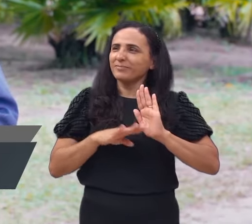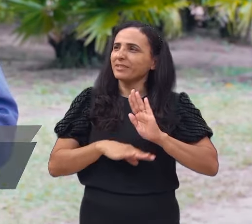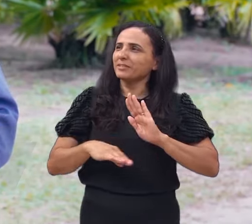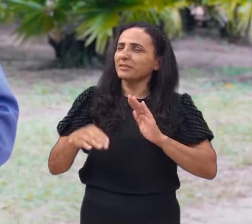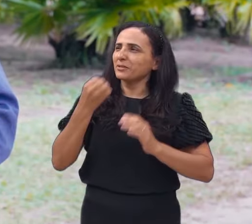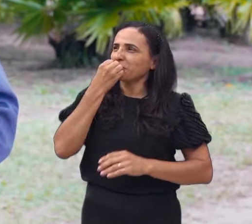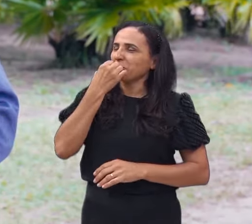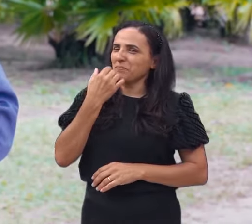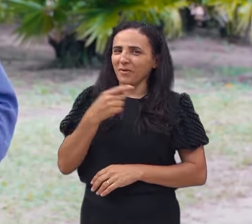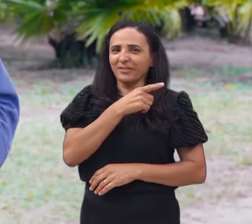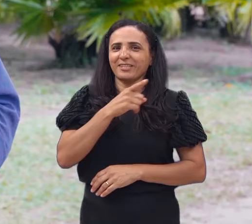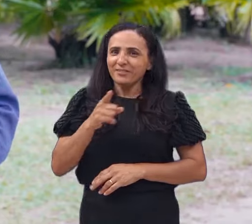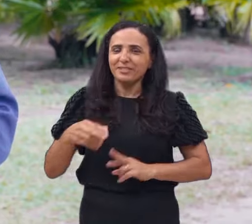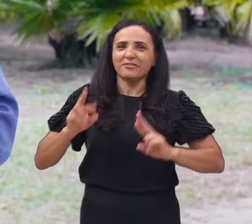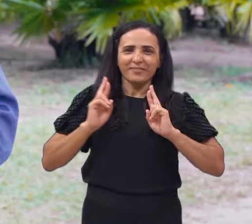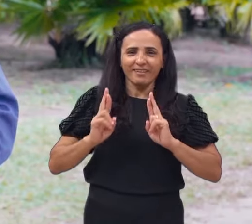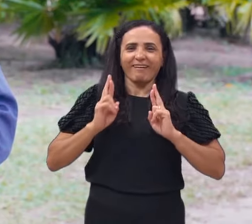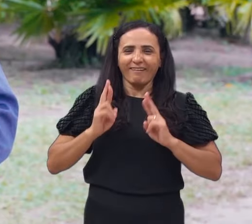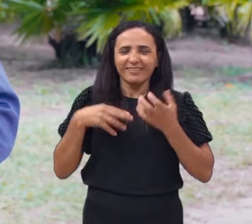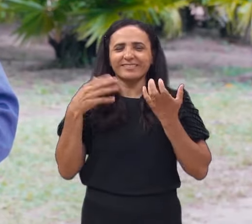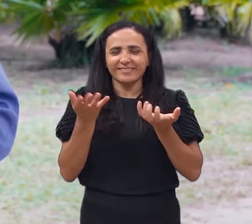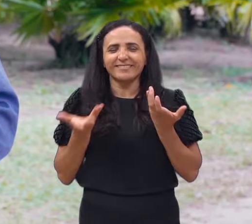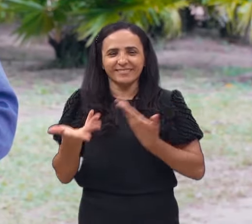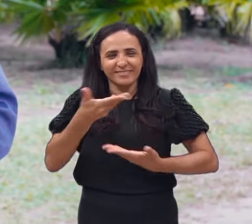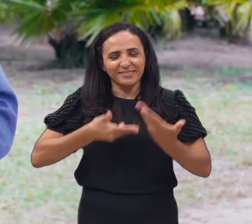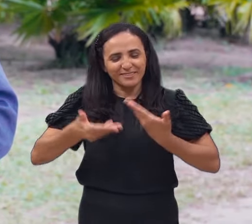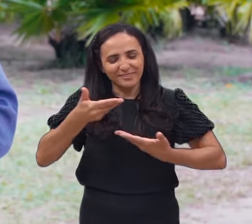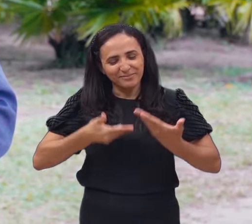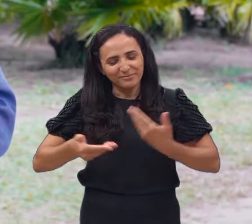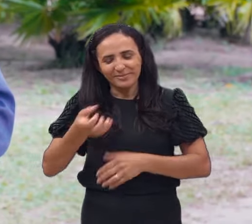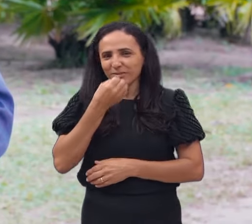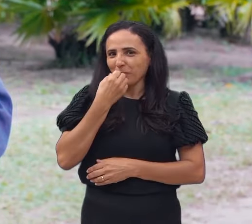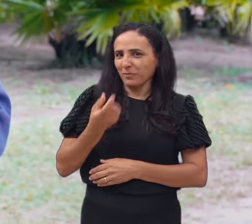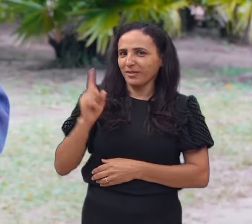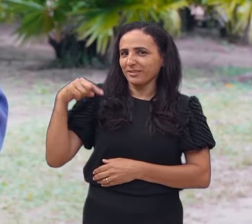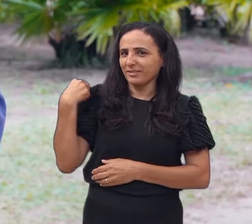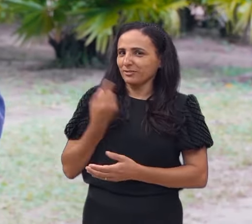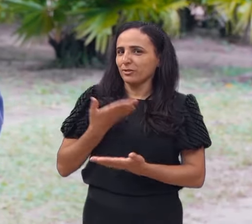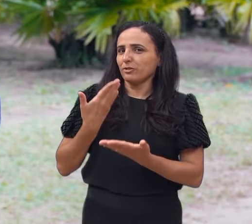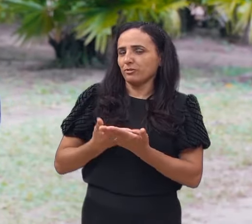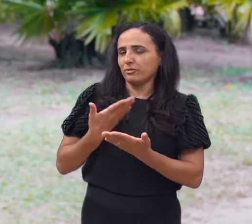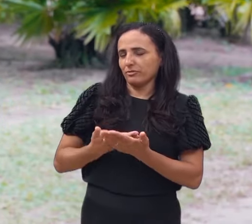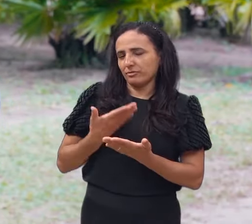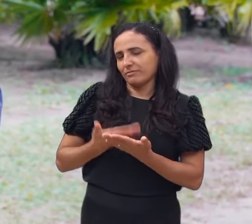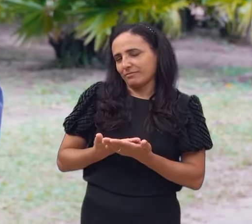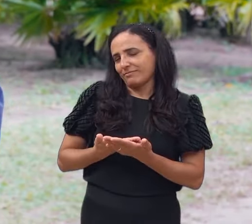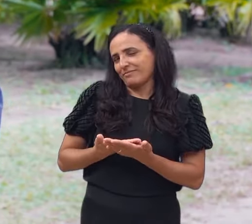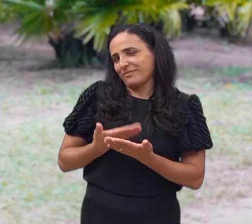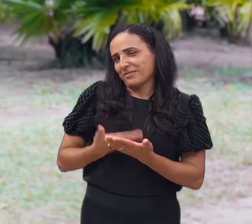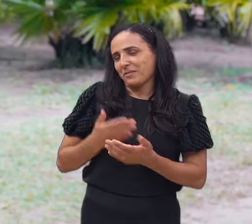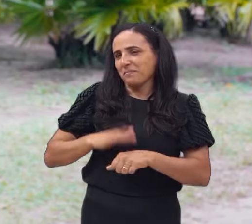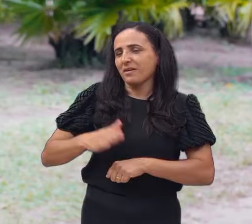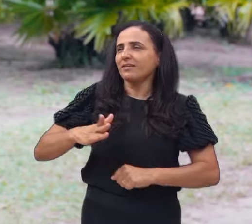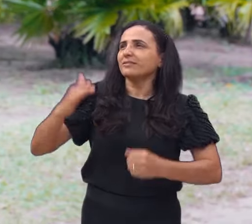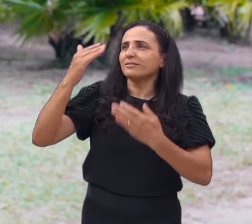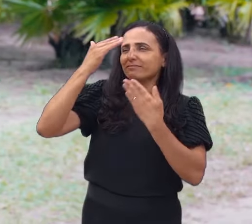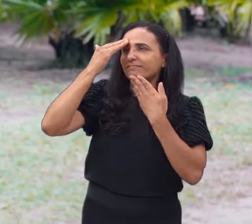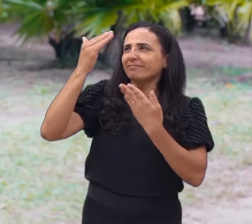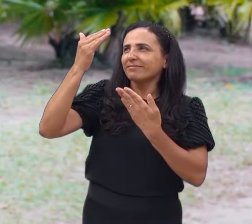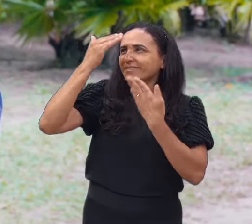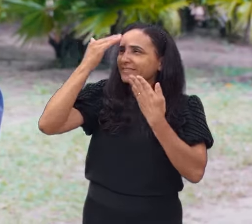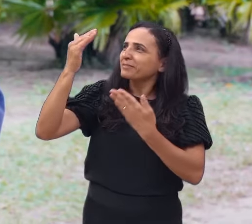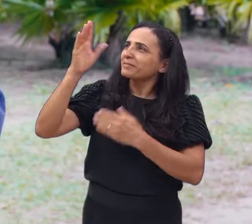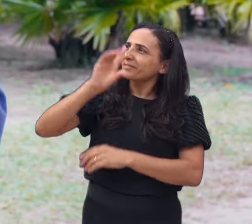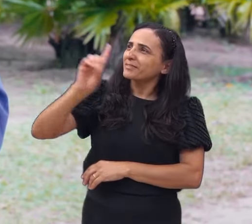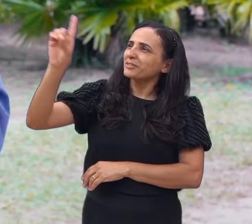abençoado, tão aguardado como é o Reflexão Bíblica, para, claro, meditarmos um pouco na Palavra do Senhor. Quero louvar